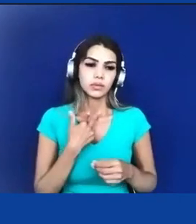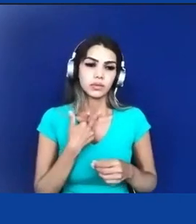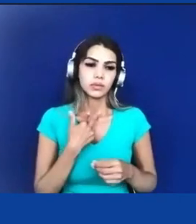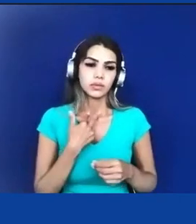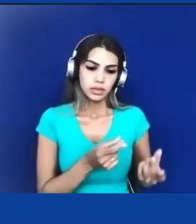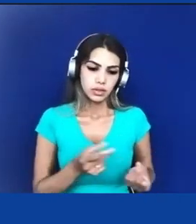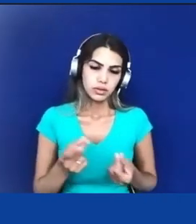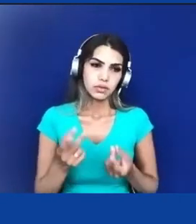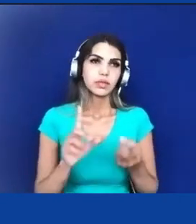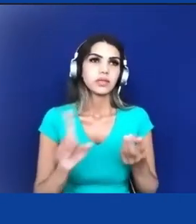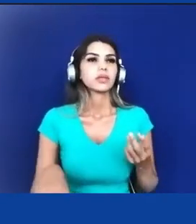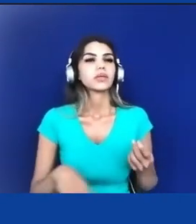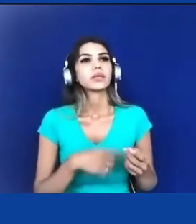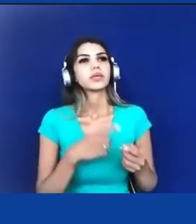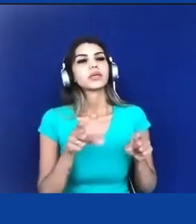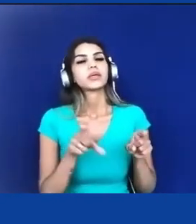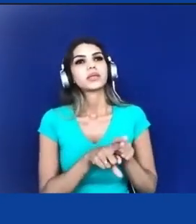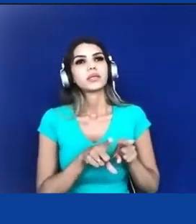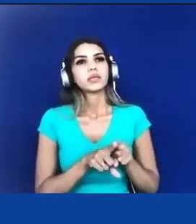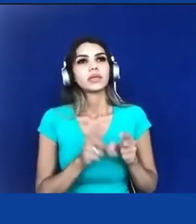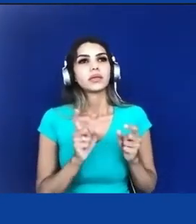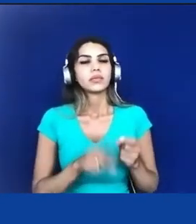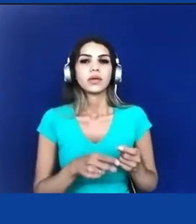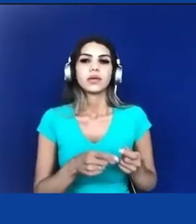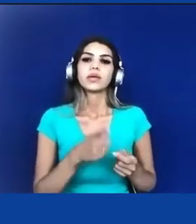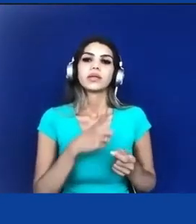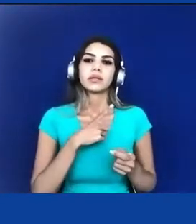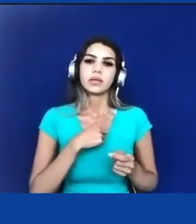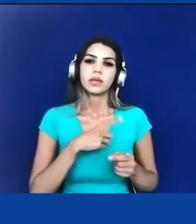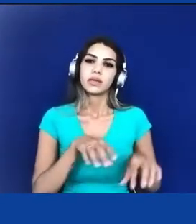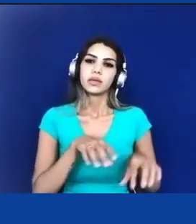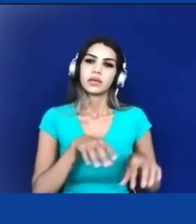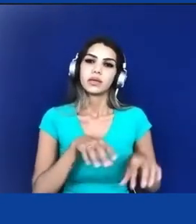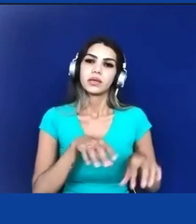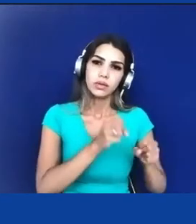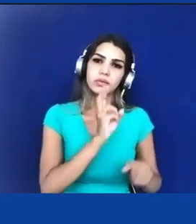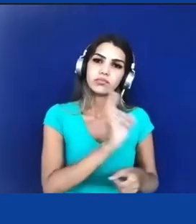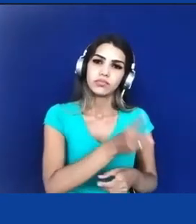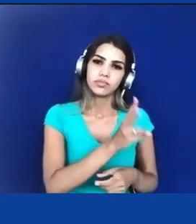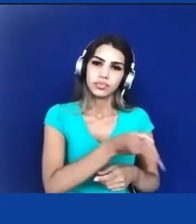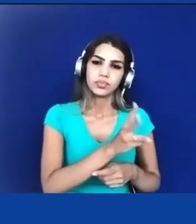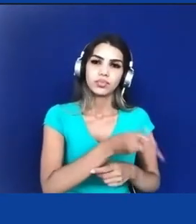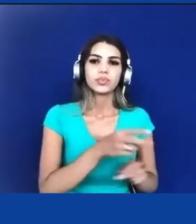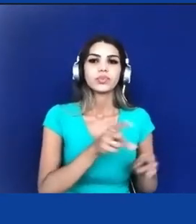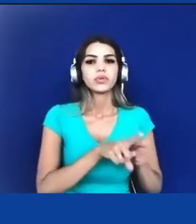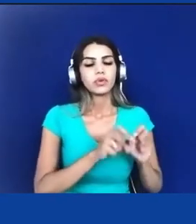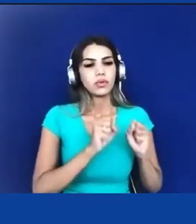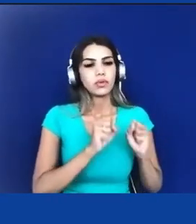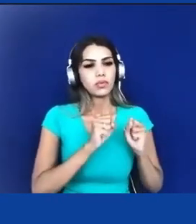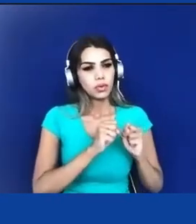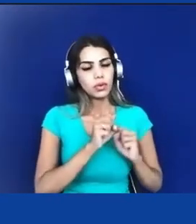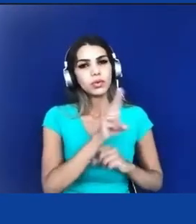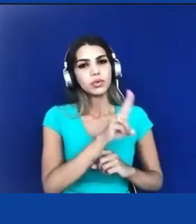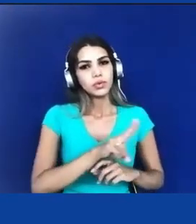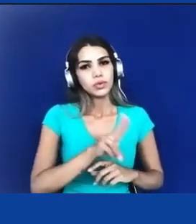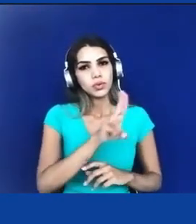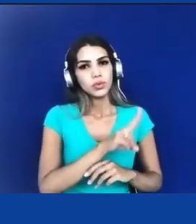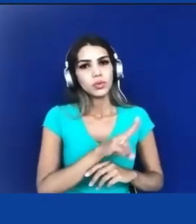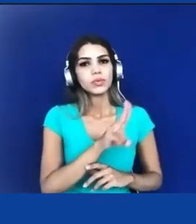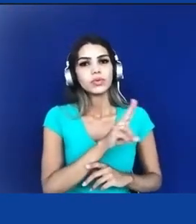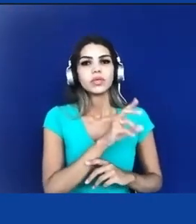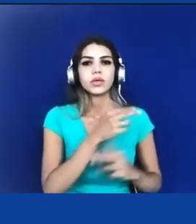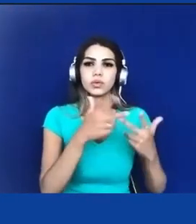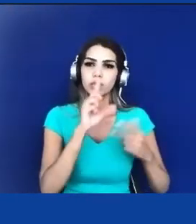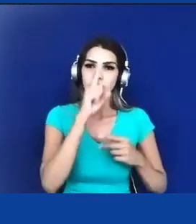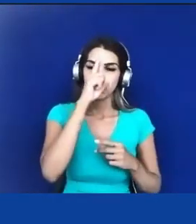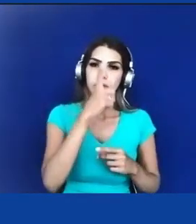federal que nós tínhamos a posse permanente que nós tínhamos o direito do uso fruto exclusivo das nossas riquezas o que hoje não é